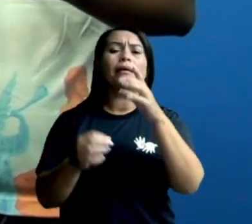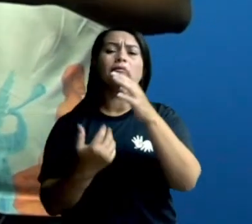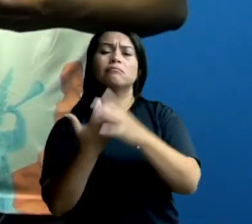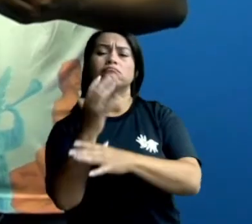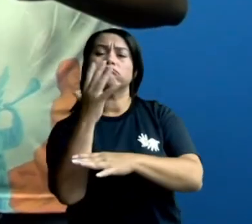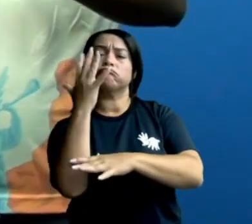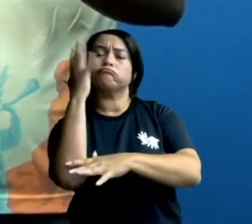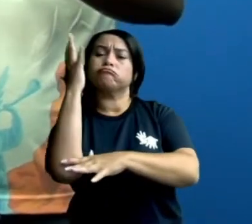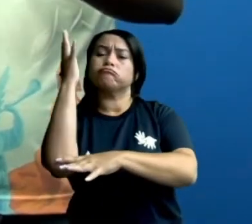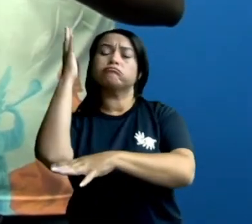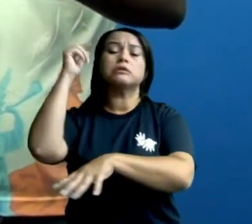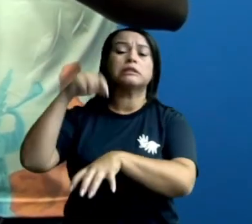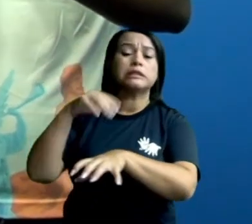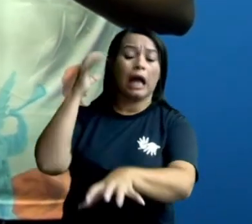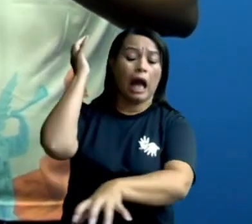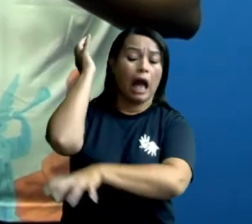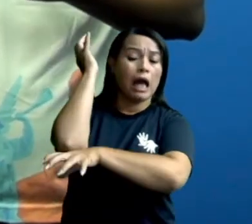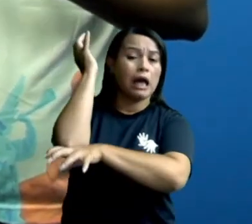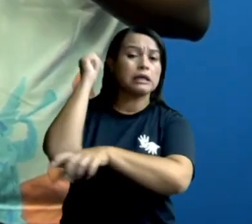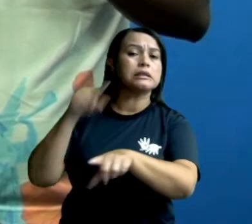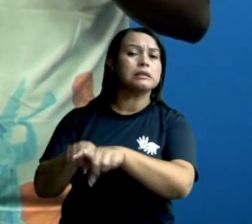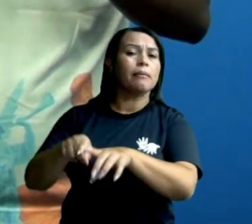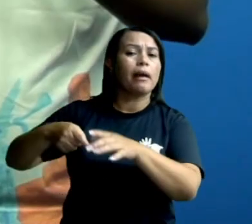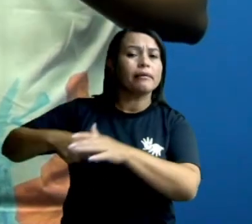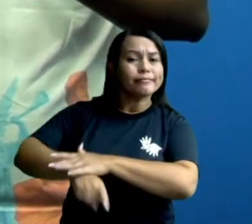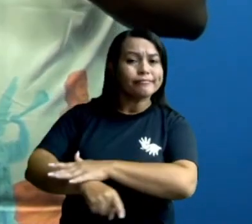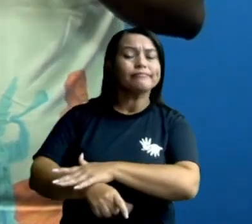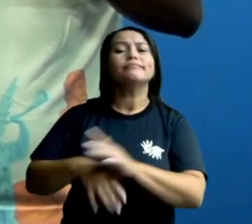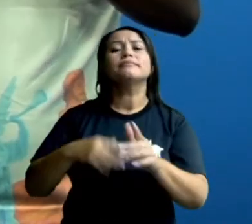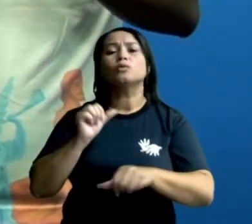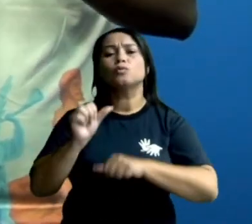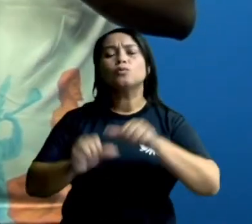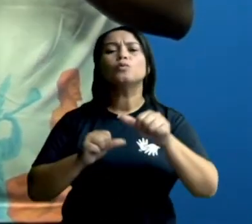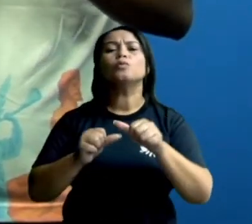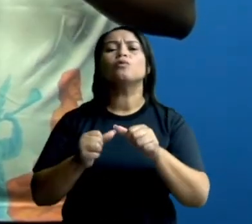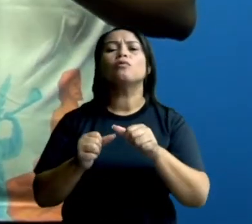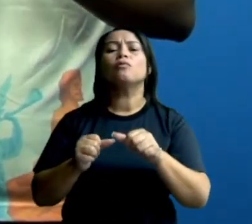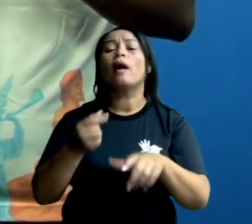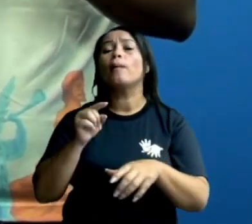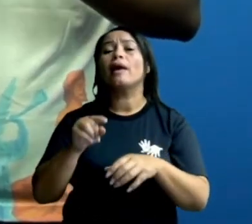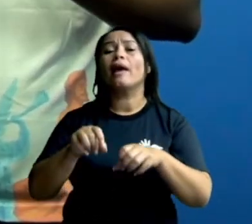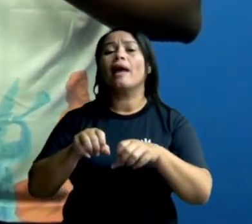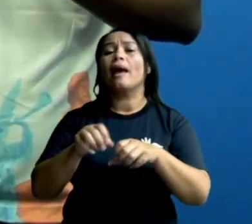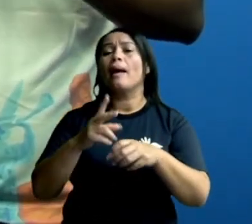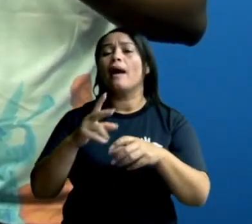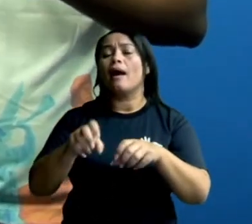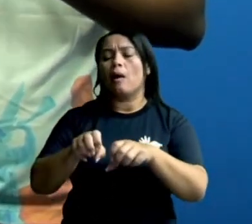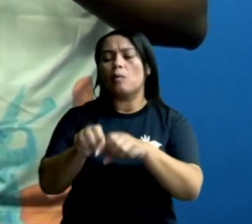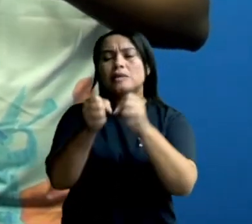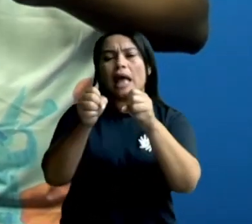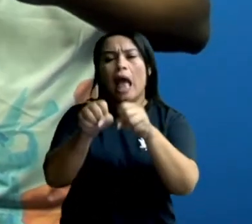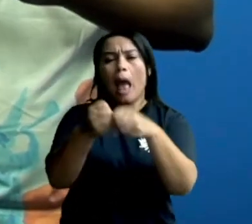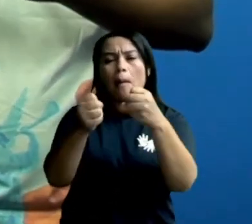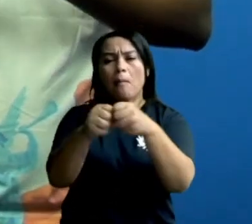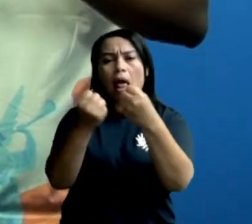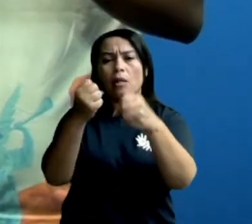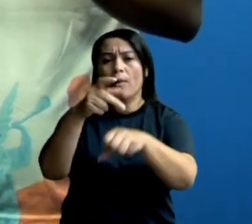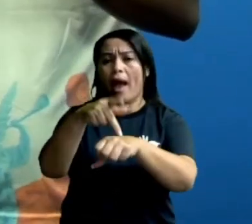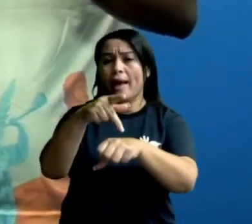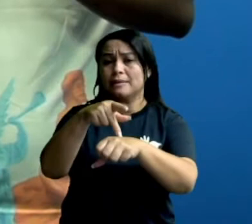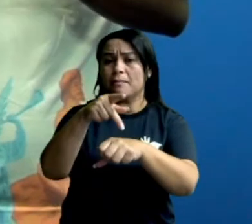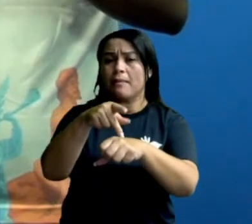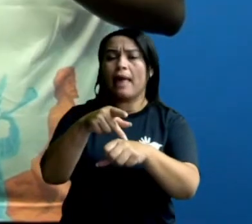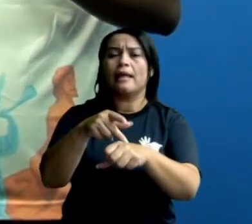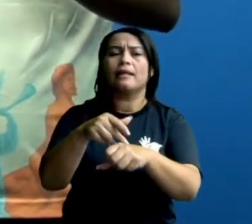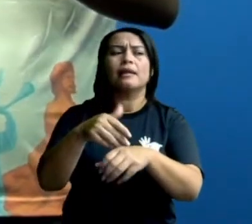Tudo isso vai corroendo, vai quebrando as rochas aos poucos. Até